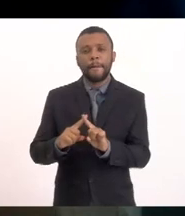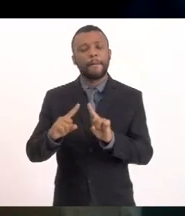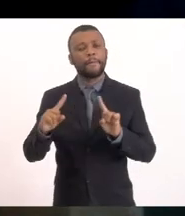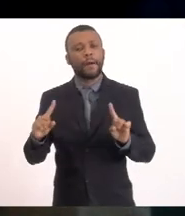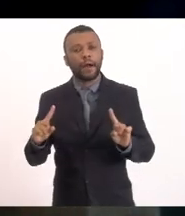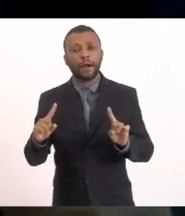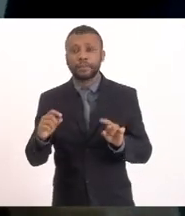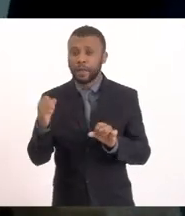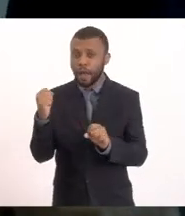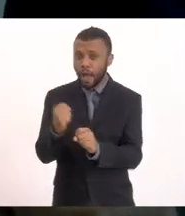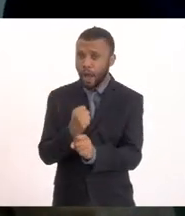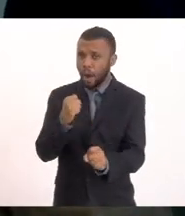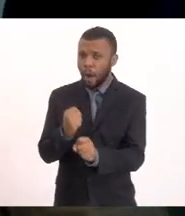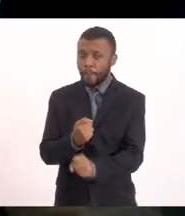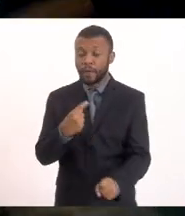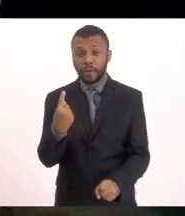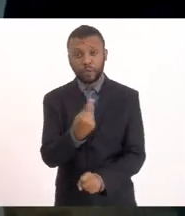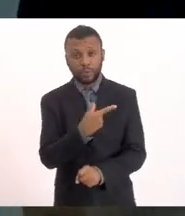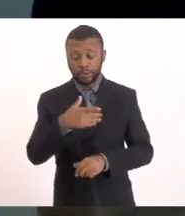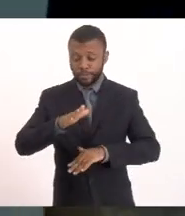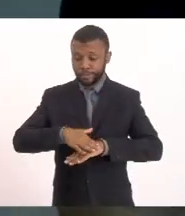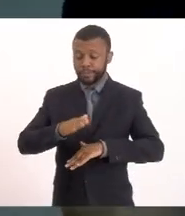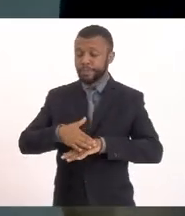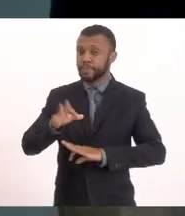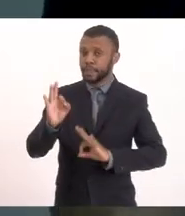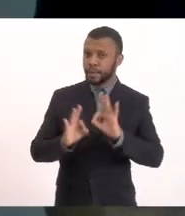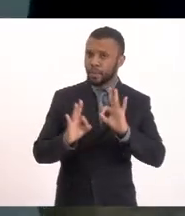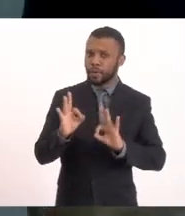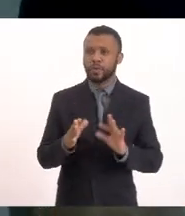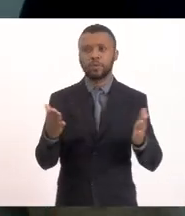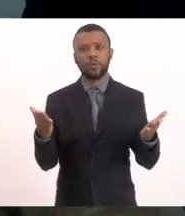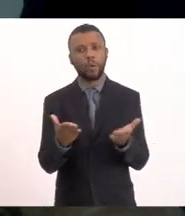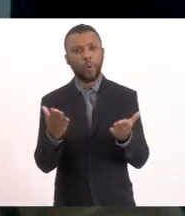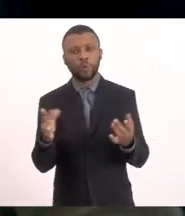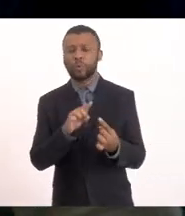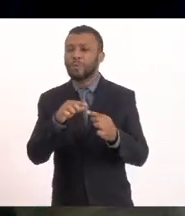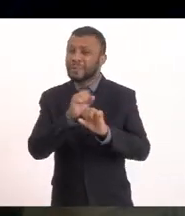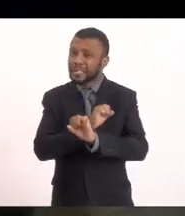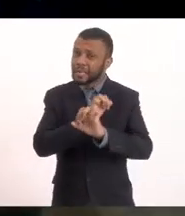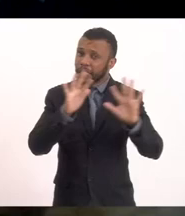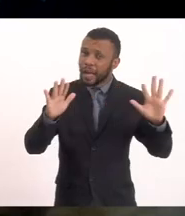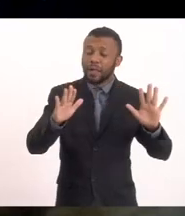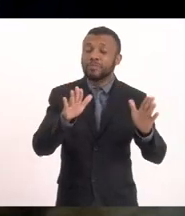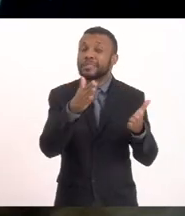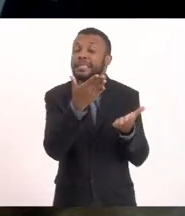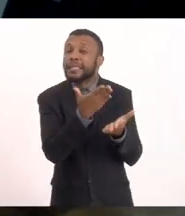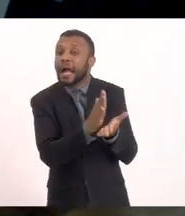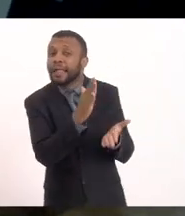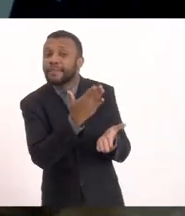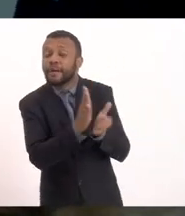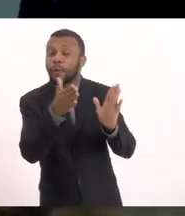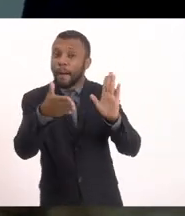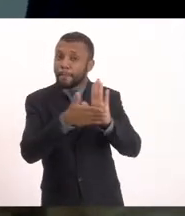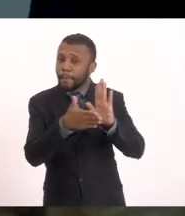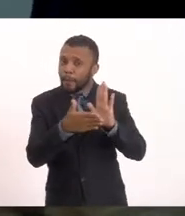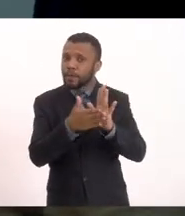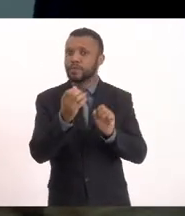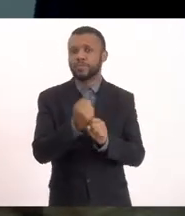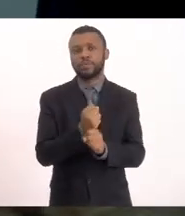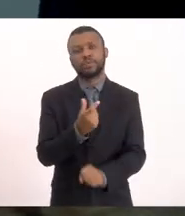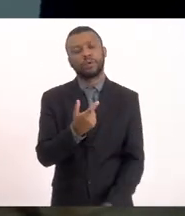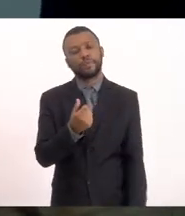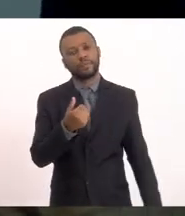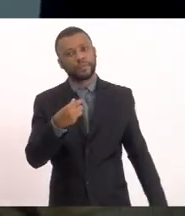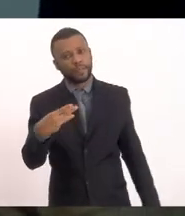A obra que a gente está fazendo Hoje lá Só para deixar claro Nada tem a ver Com o que A intervenção Que foi proposta Em 2013 Pela